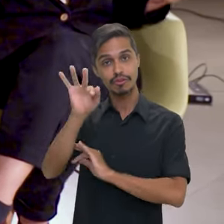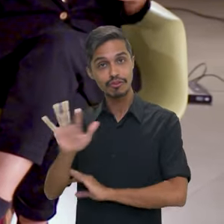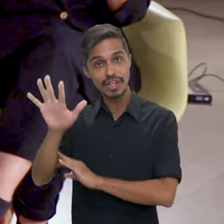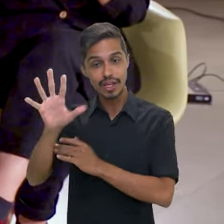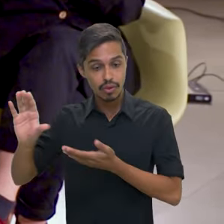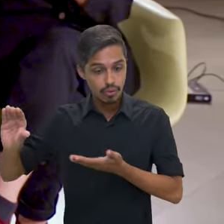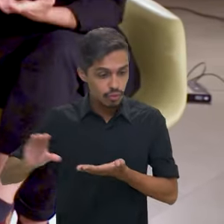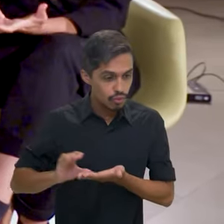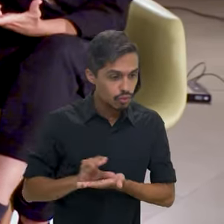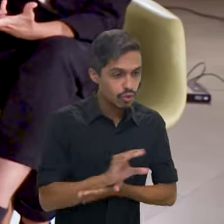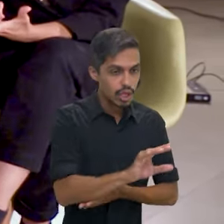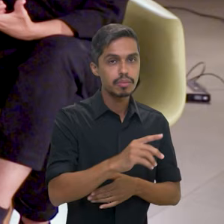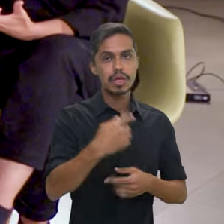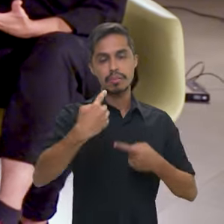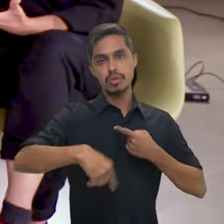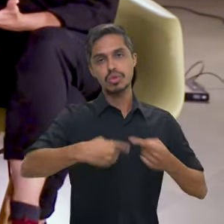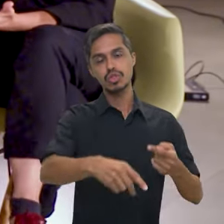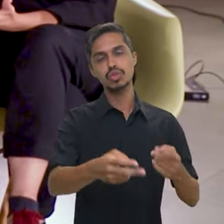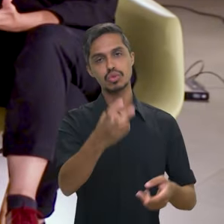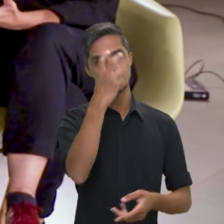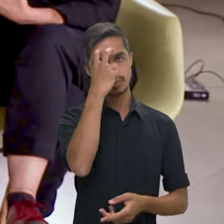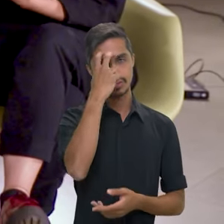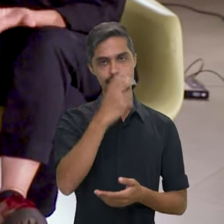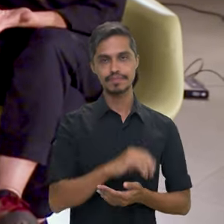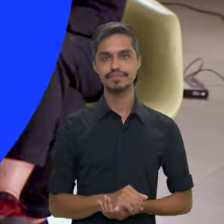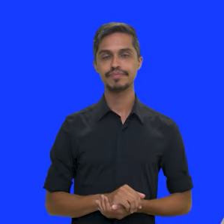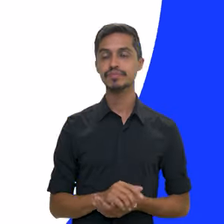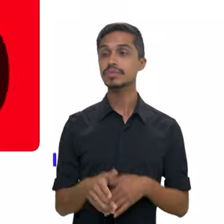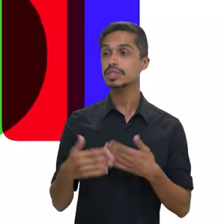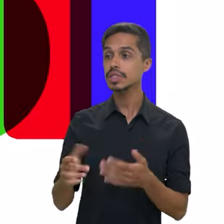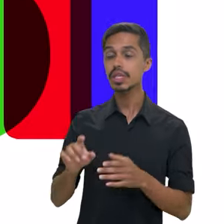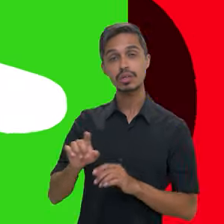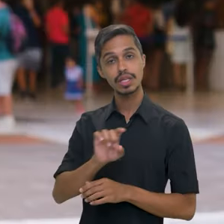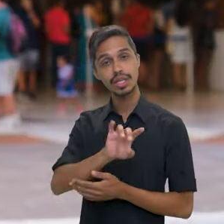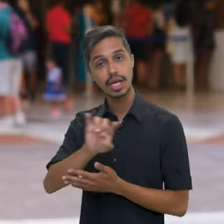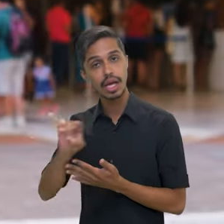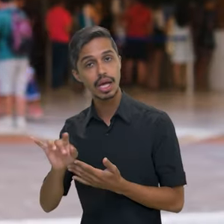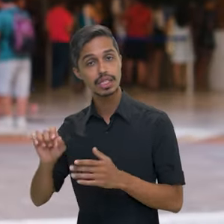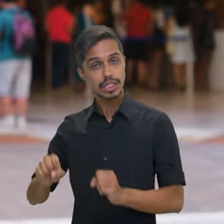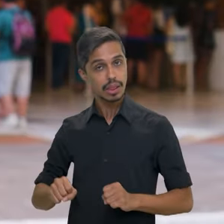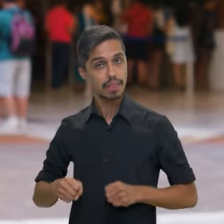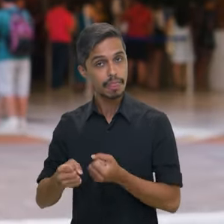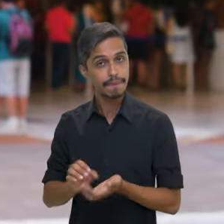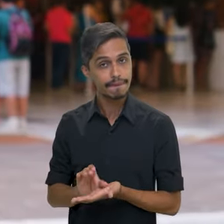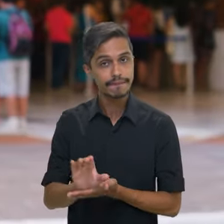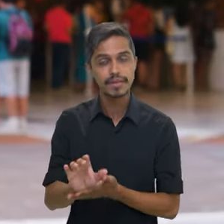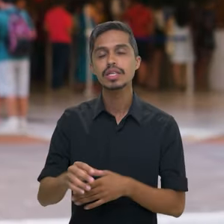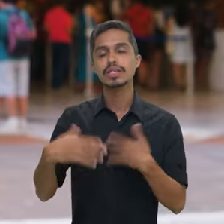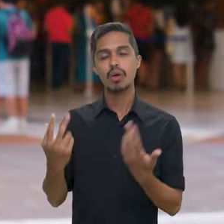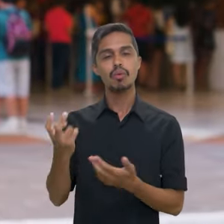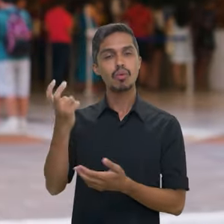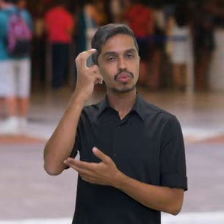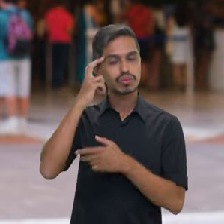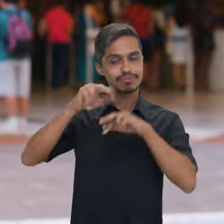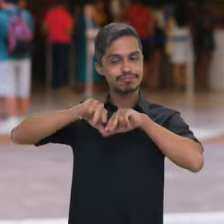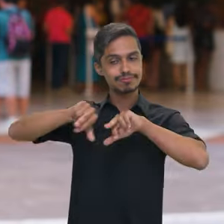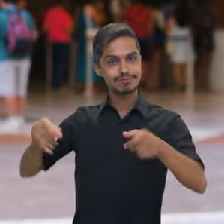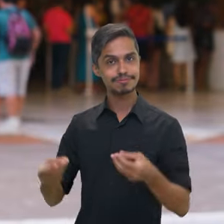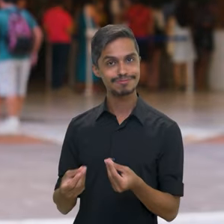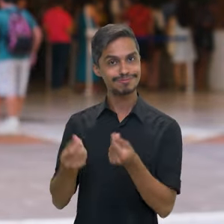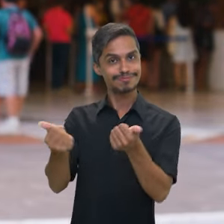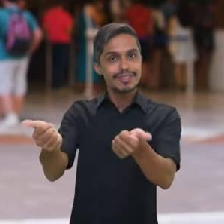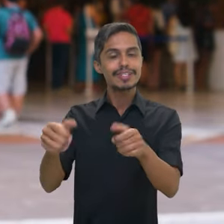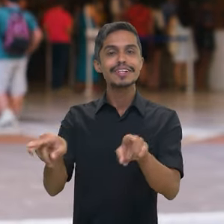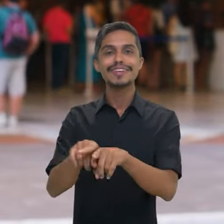União para executar as suas políticas de cultura. Essas ações não só enriqueceram a diversidade